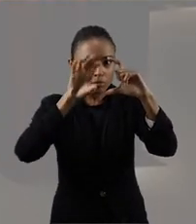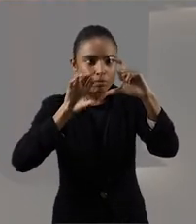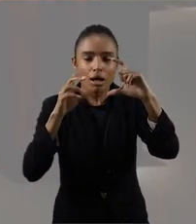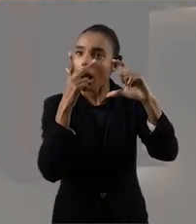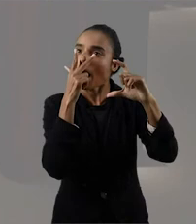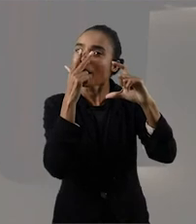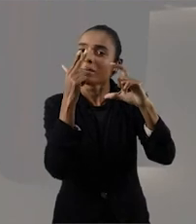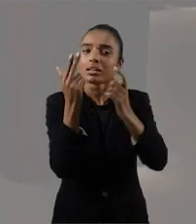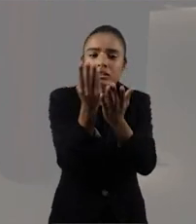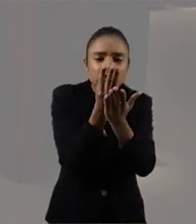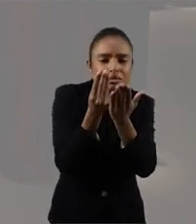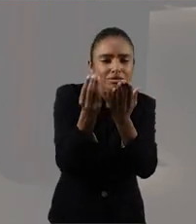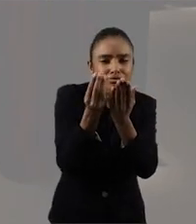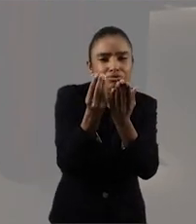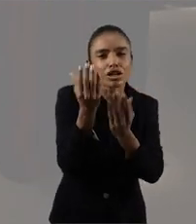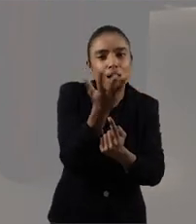exorcização dessas imagens.